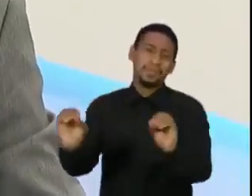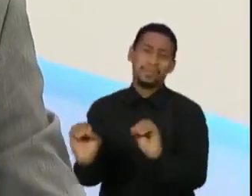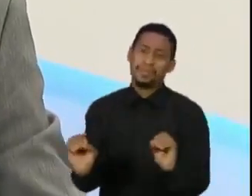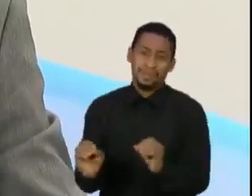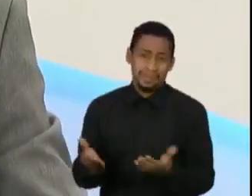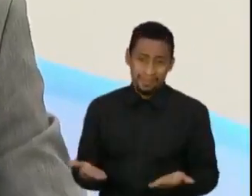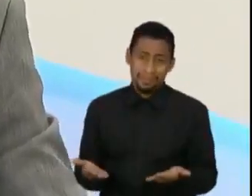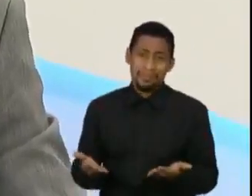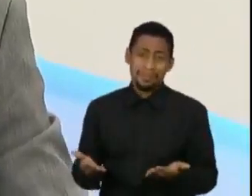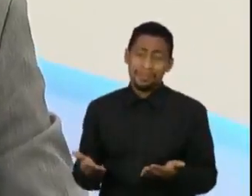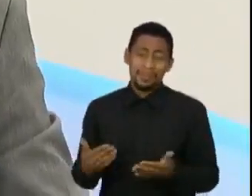é produtivo para o país.